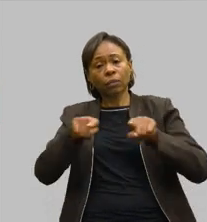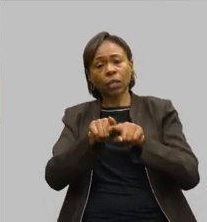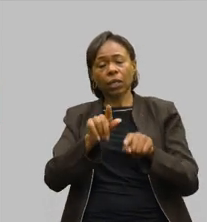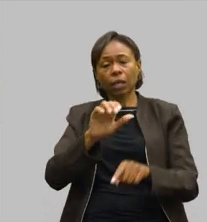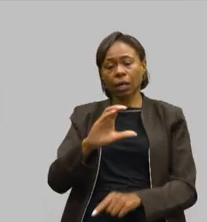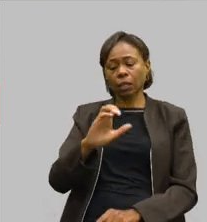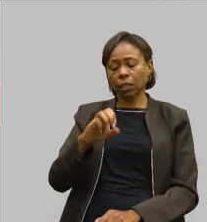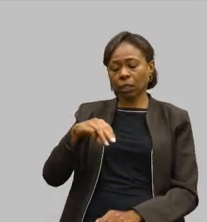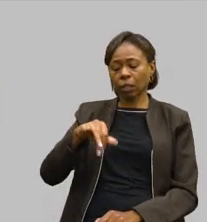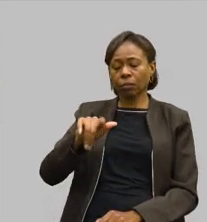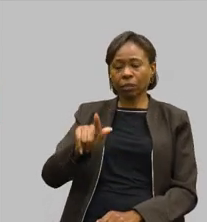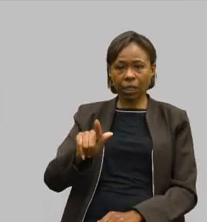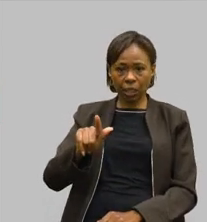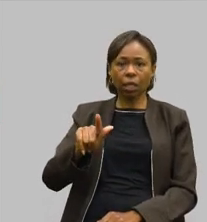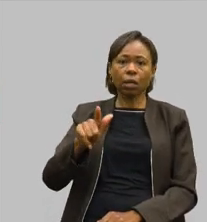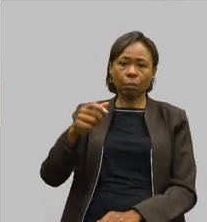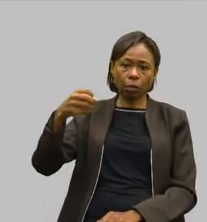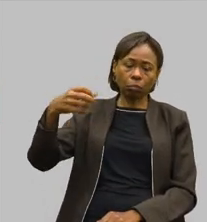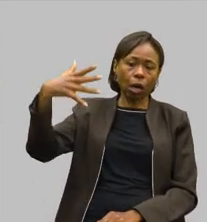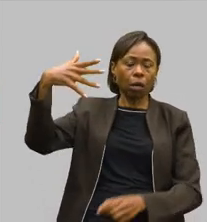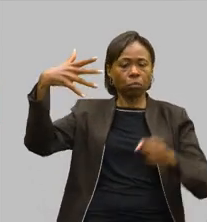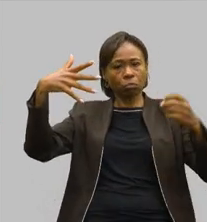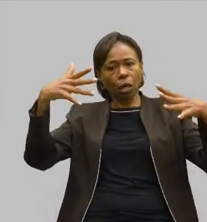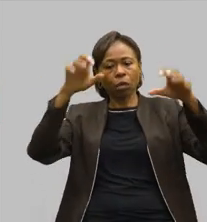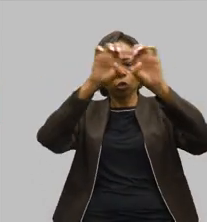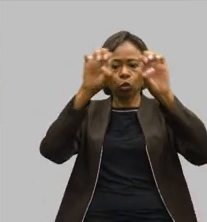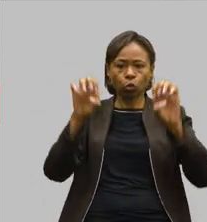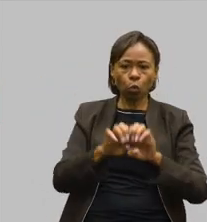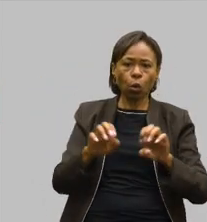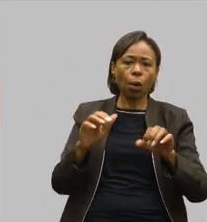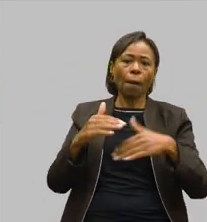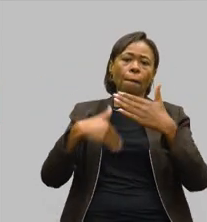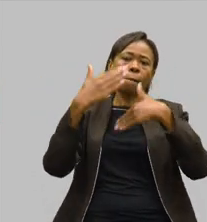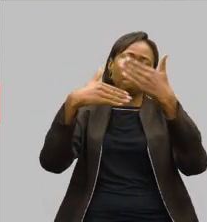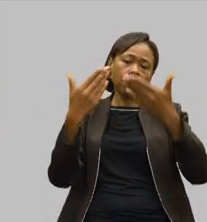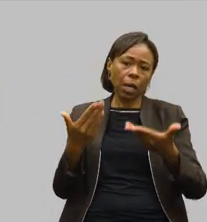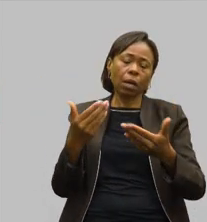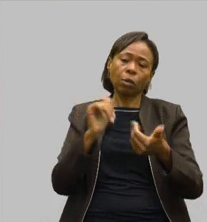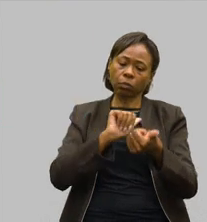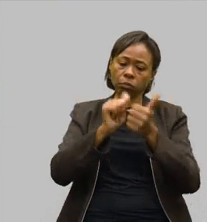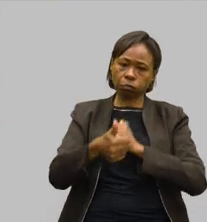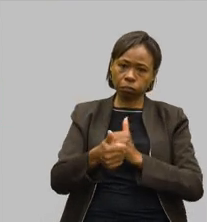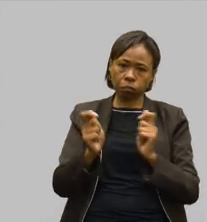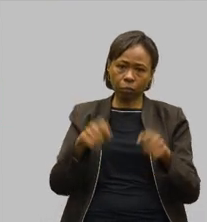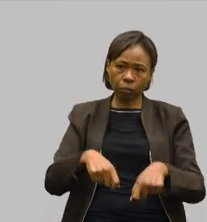uma maior estrutura para que aconteçam essas práticas esportivas.